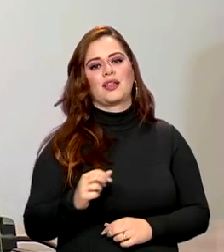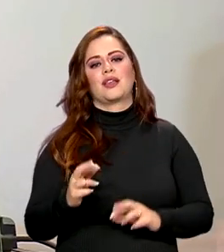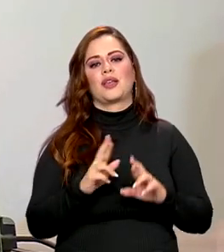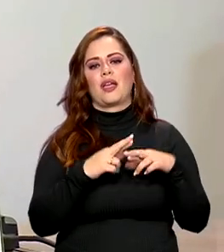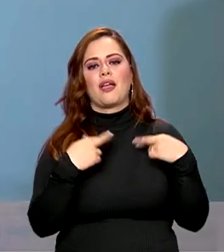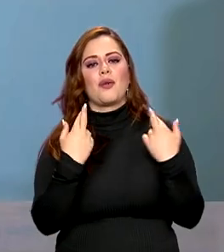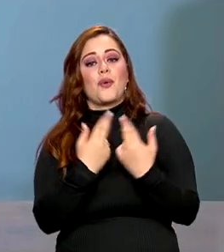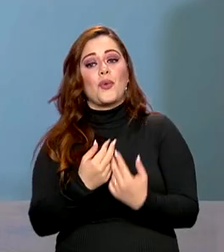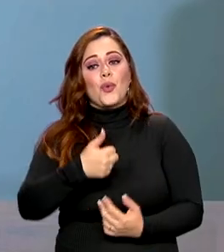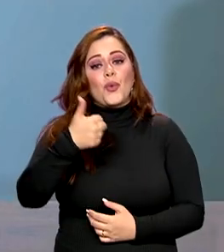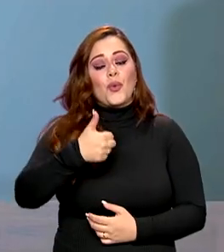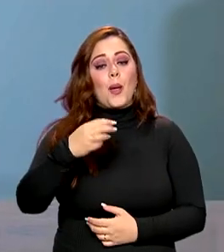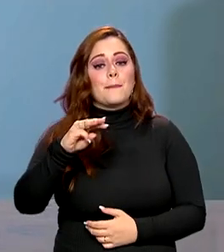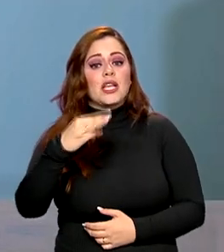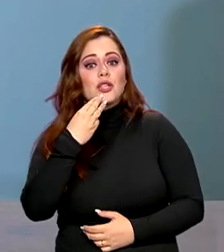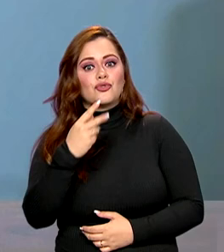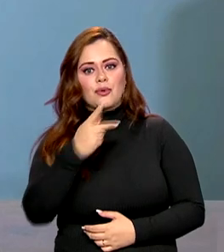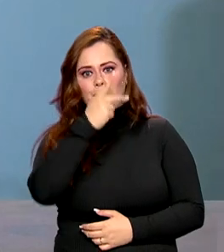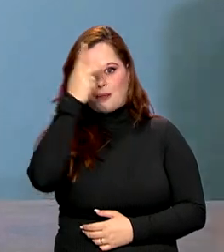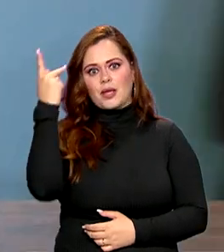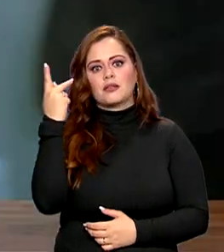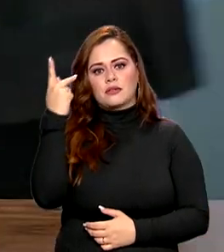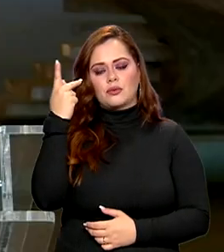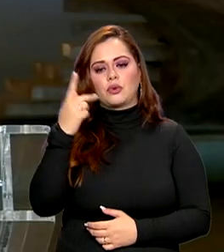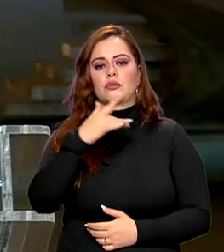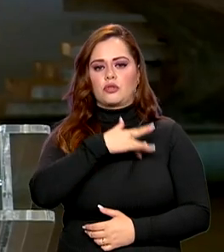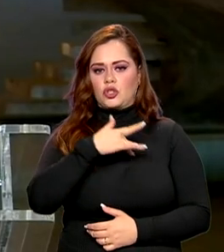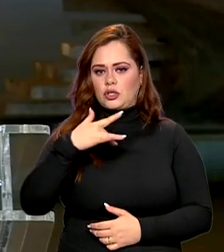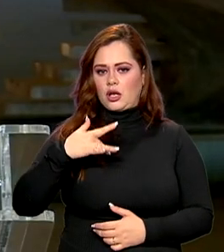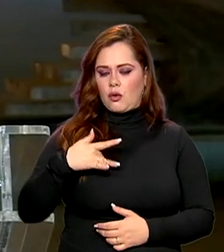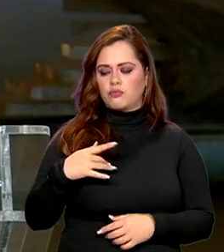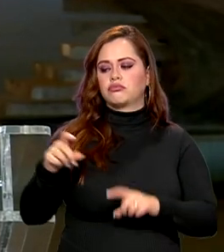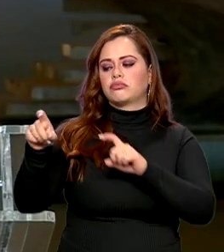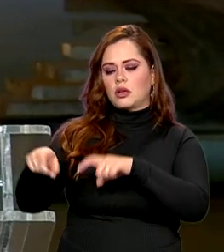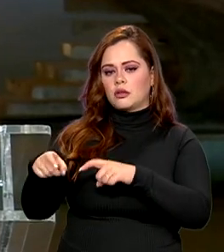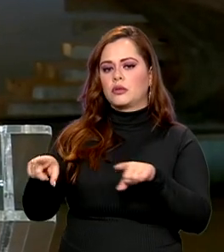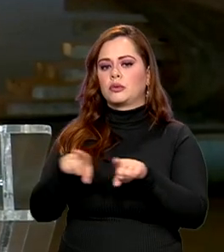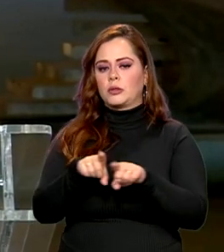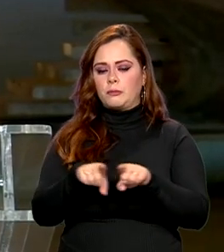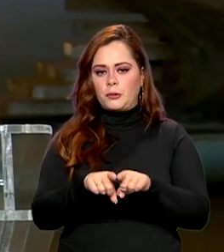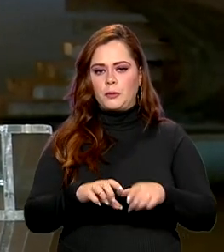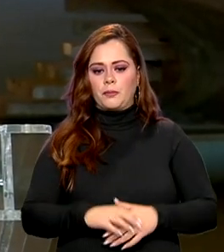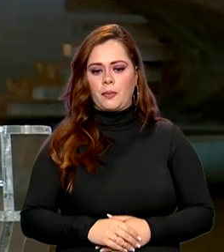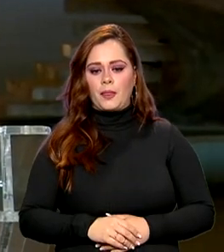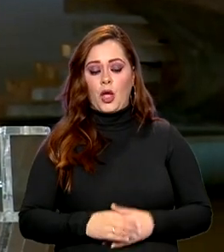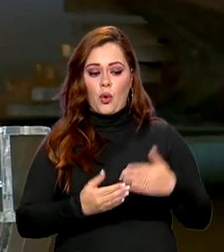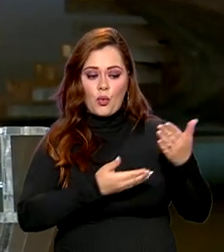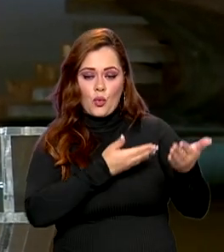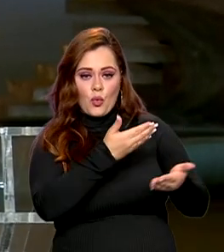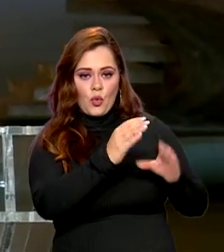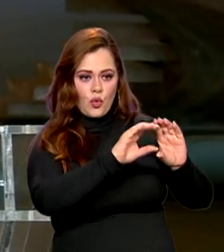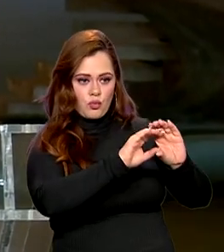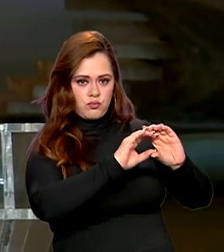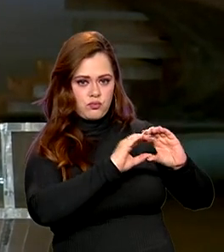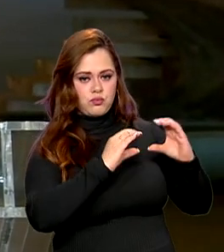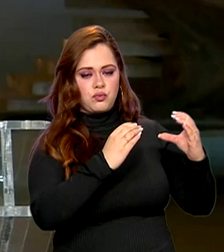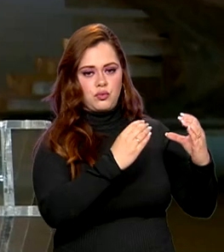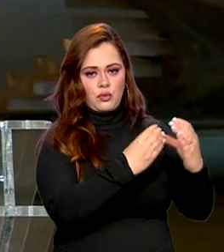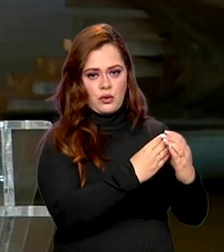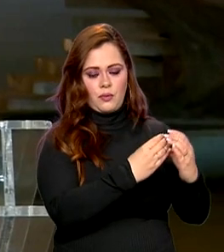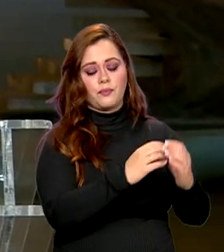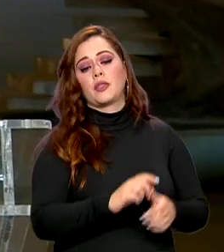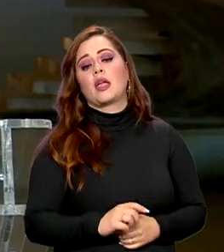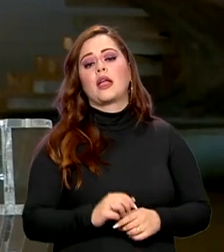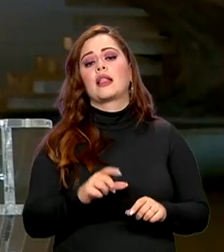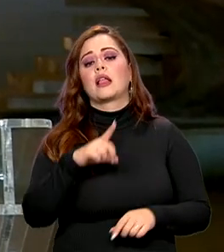especialmente nos setores agrícola e de saúde. O cooperativismo permite ao pequeno poder ter escala,